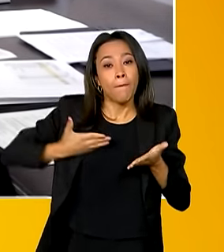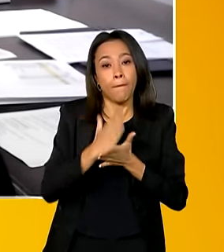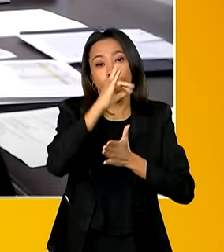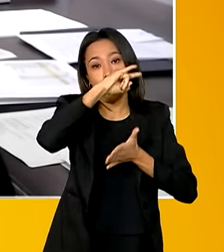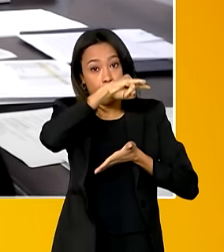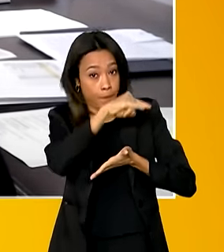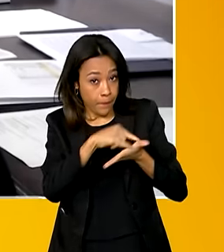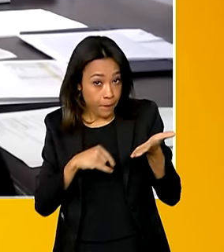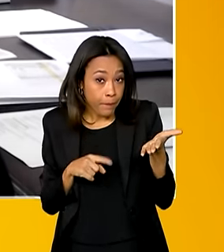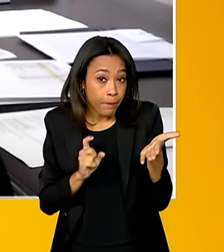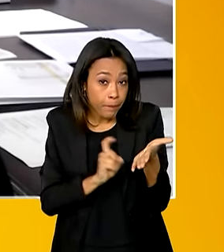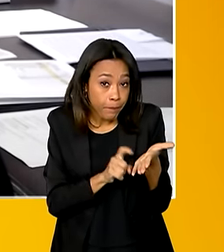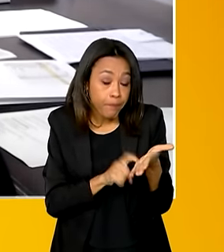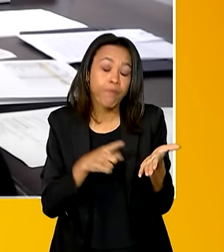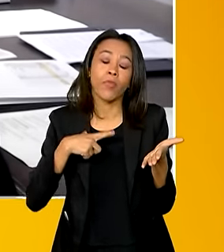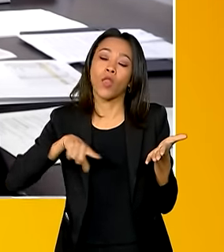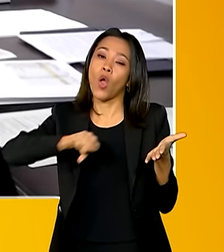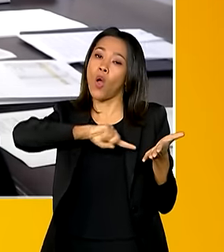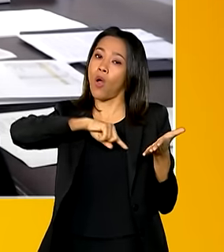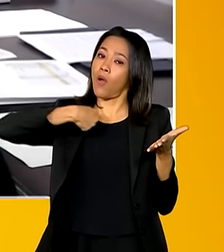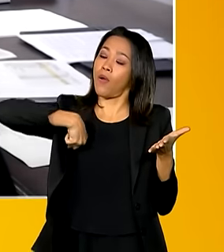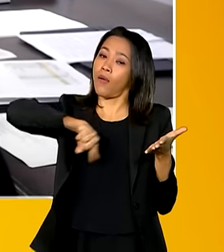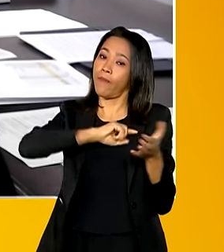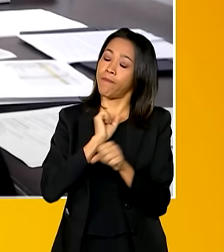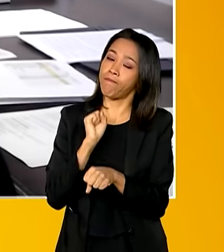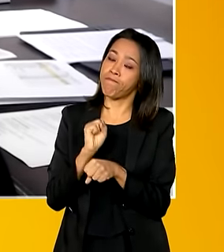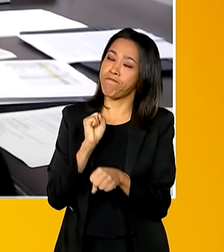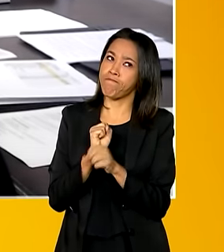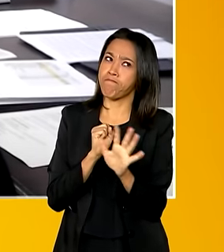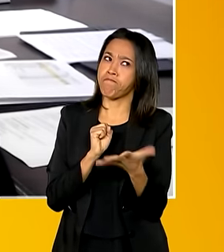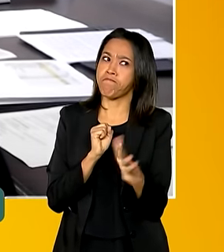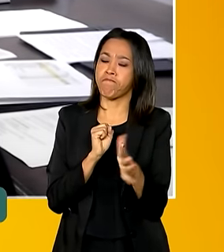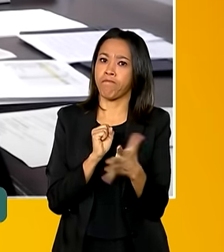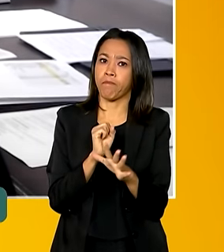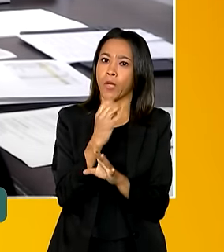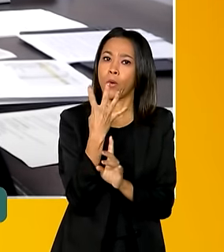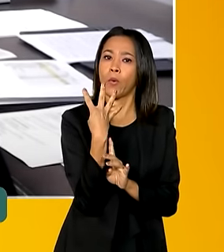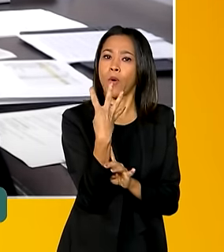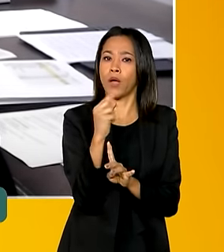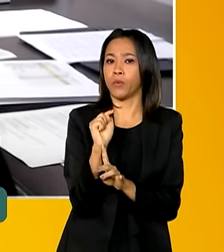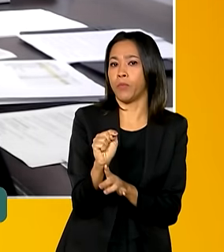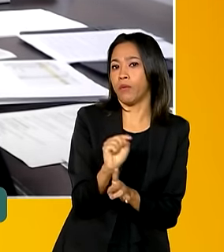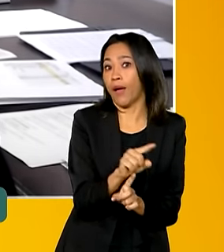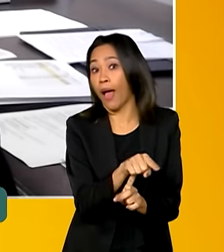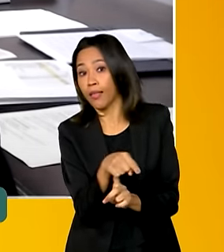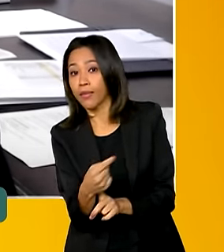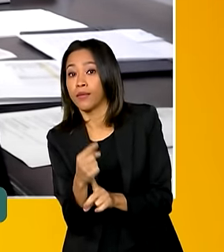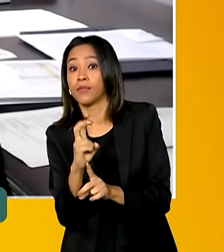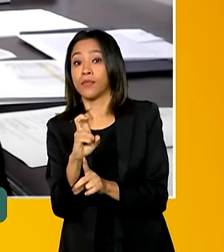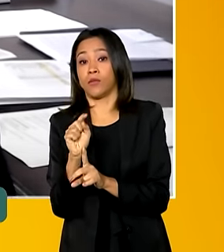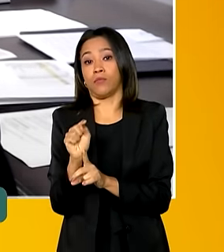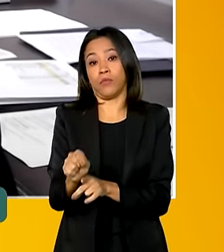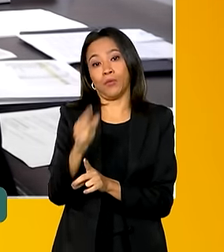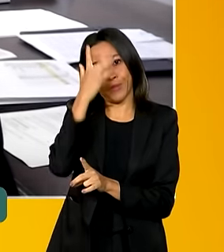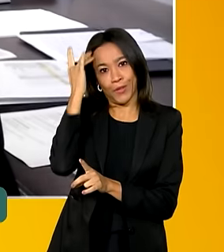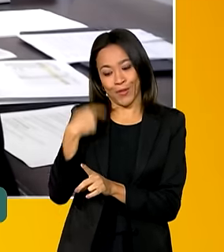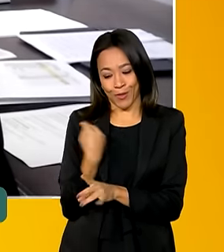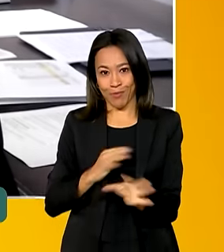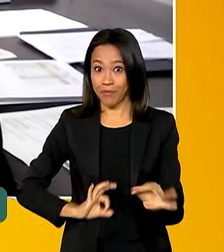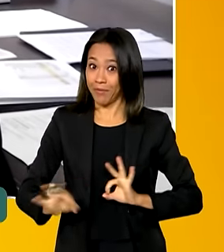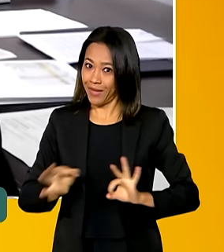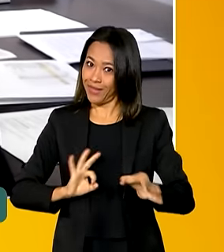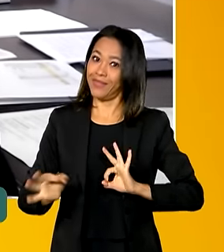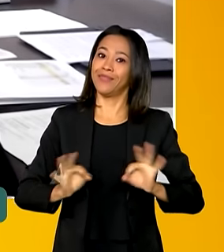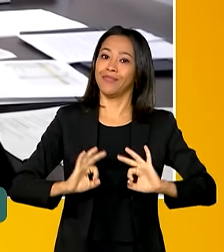documento final, nós estamos esperando em torno de 4 mil a 5 mil pessoas. Estamos nos preparando para